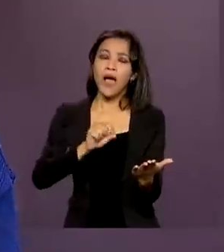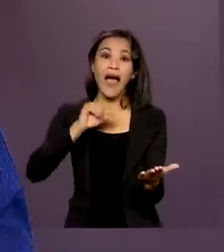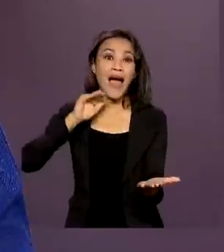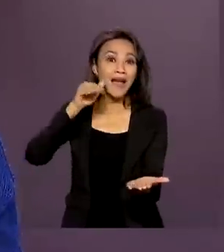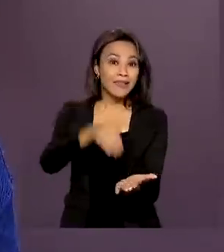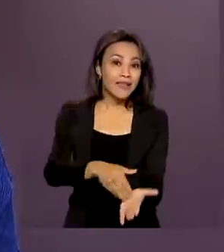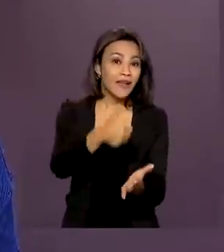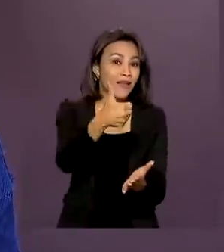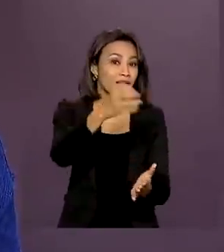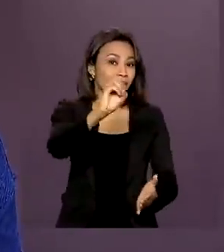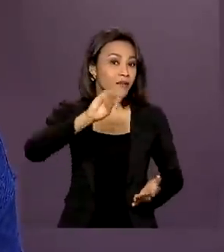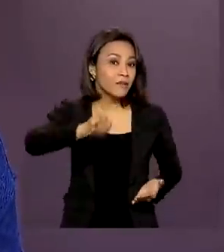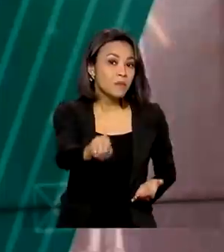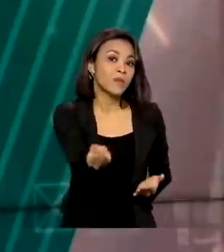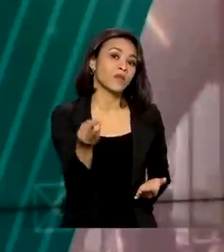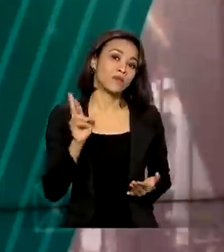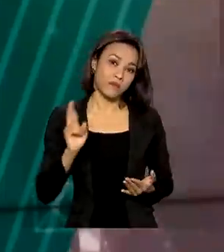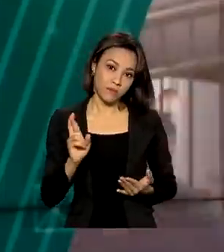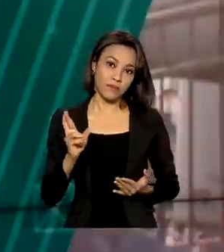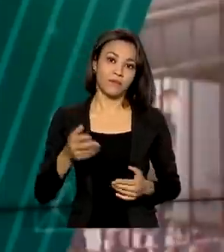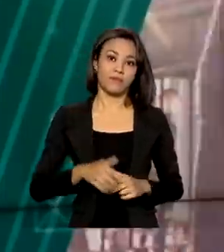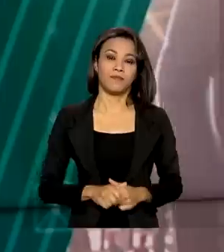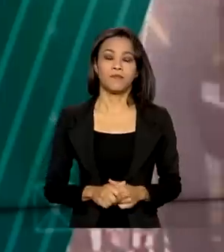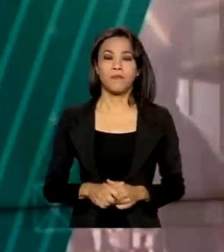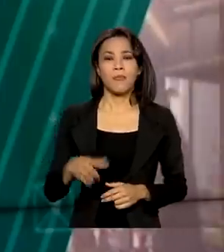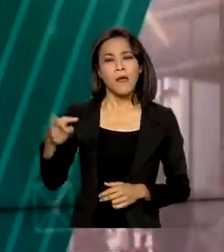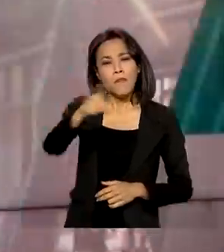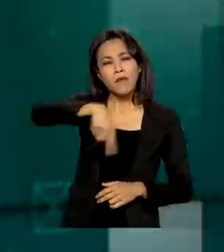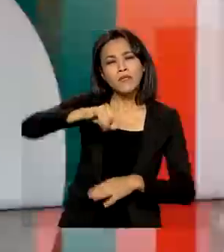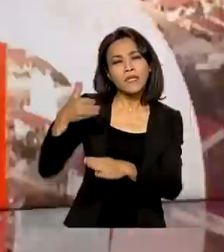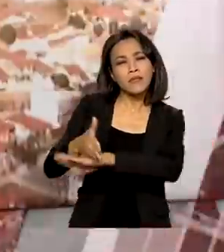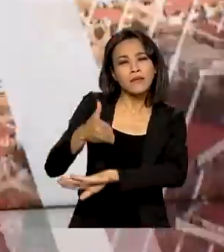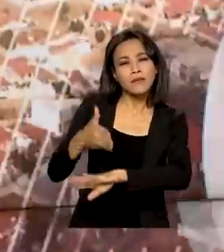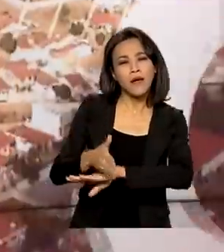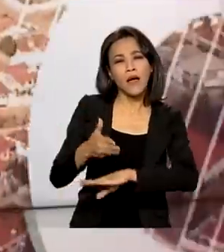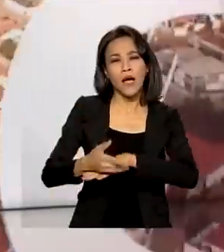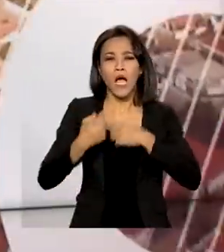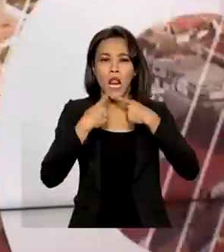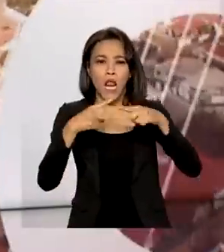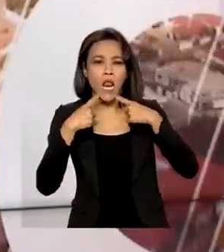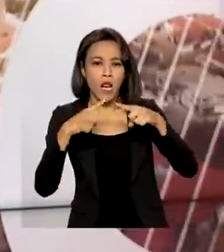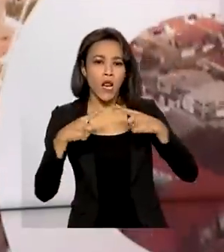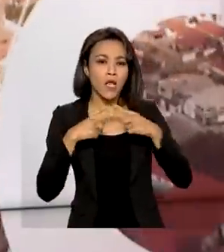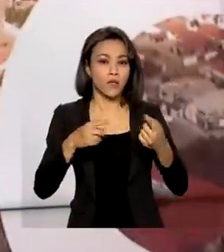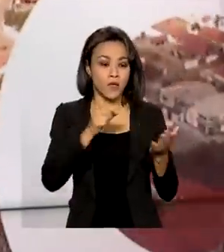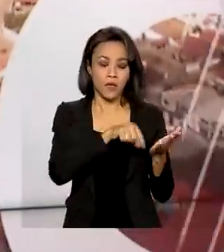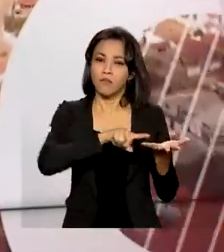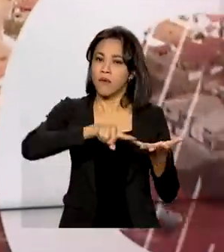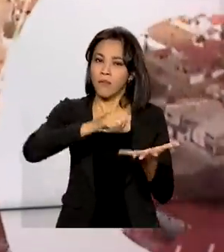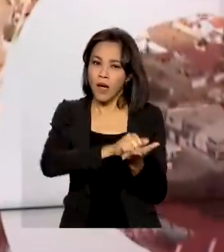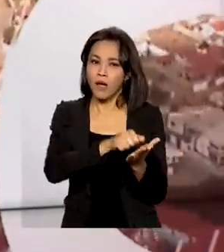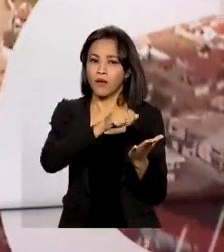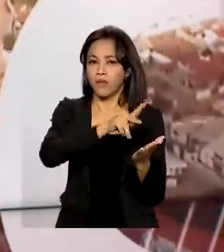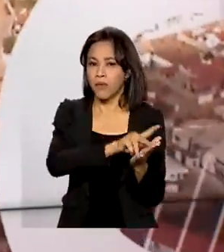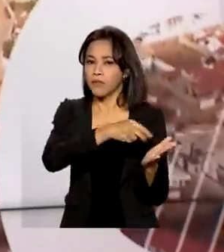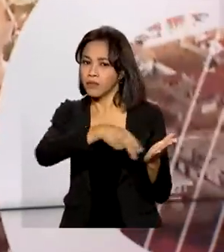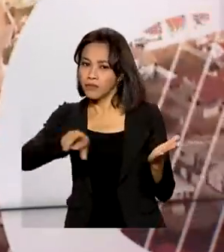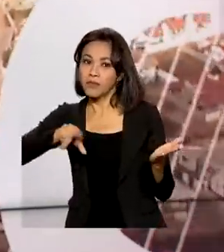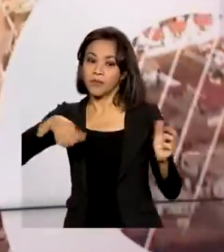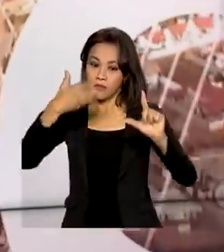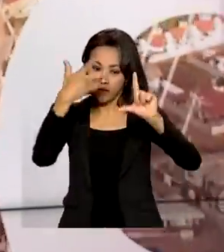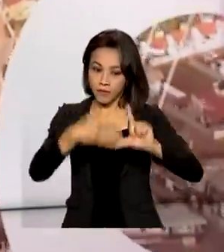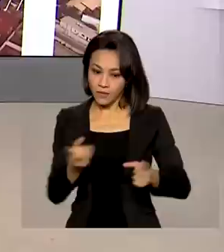10 milhões de reais. Para acessar um dos canais de reclamação é só digitar o endereço consumidor.gov